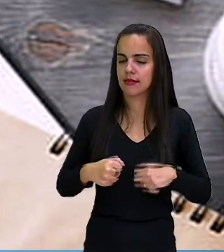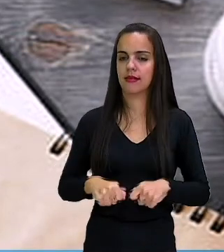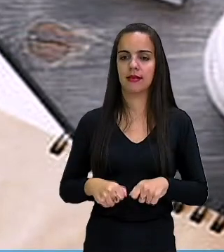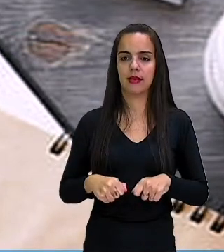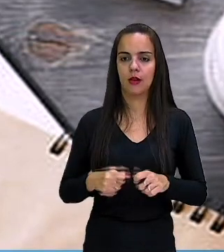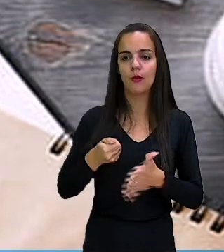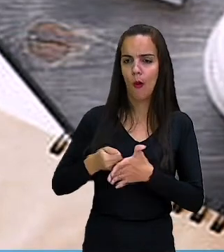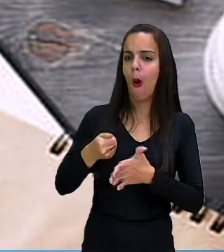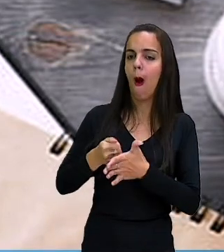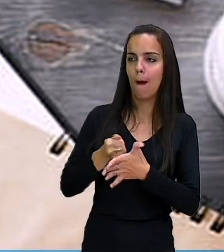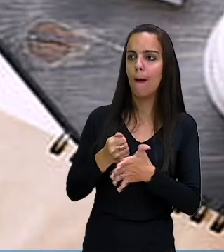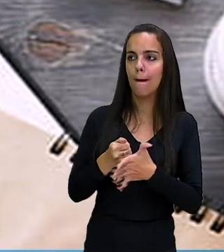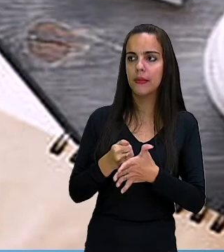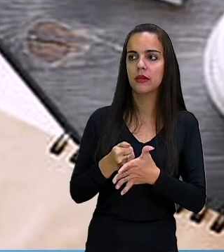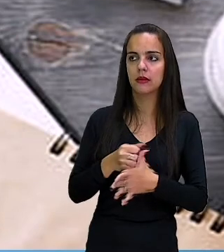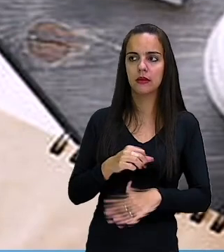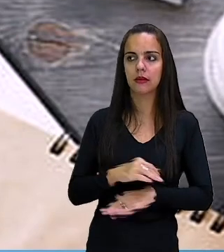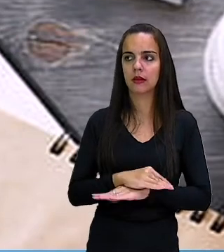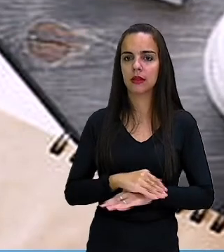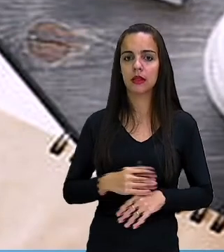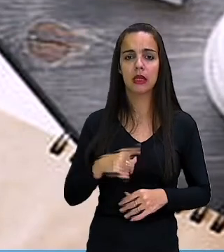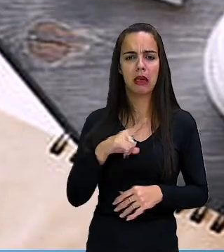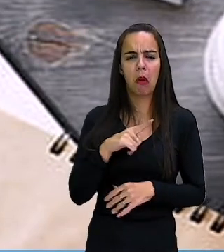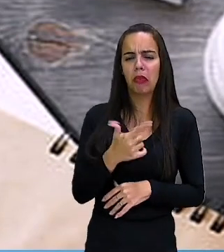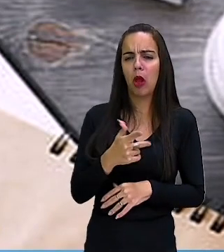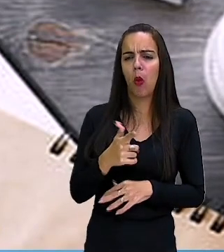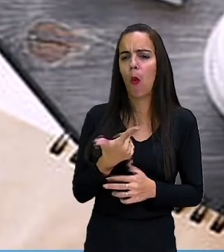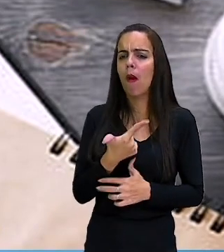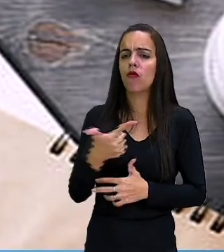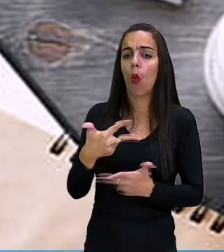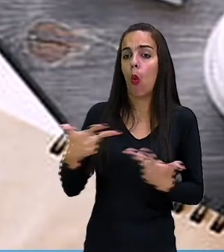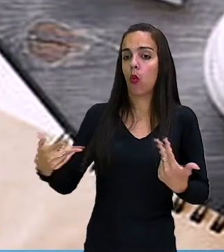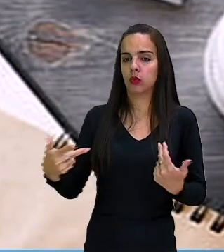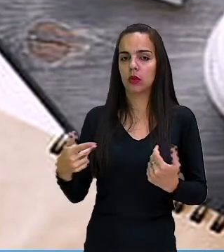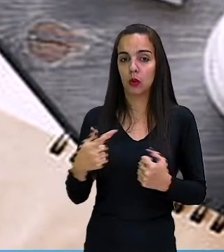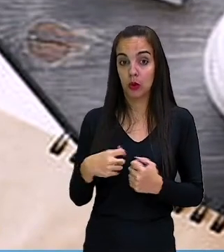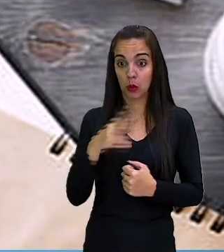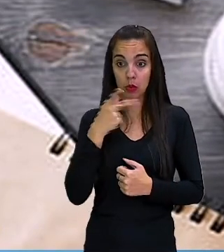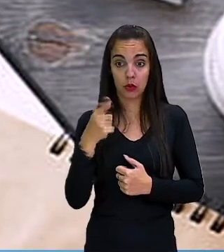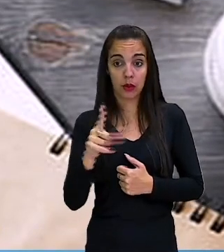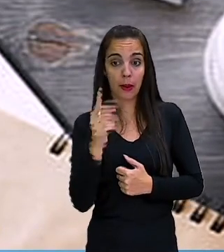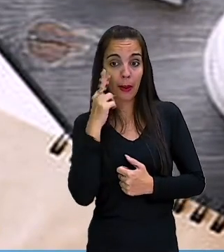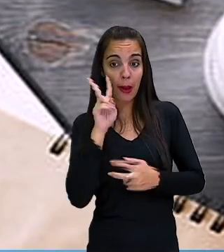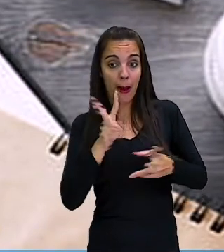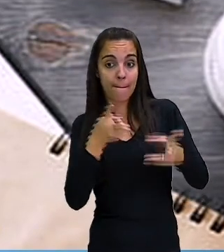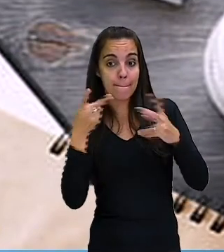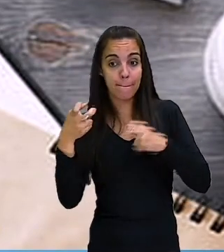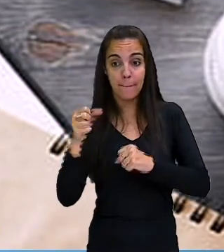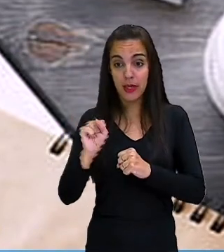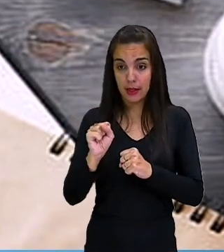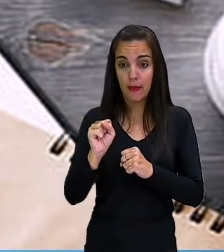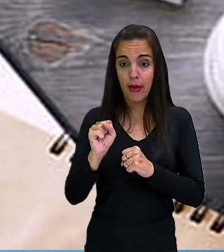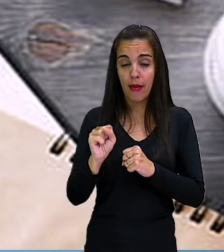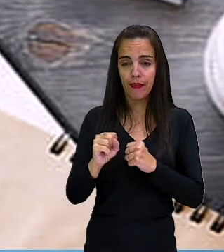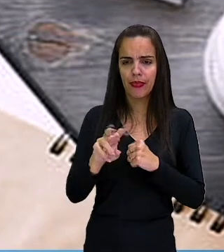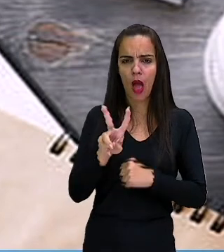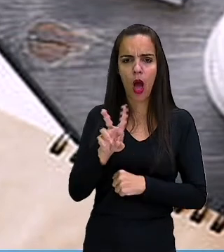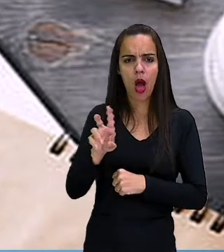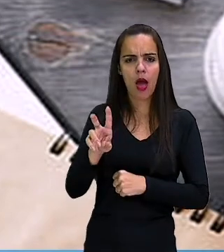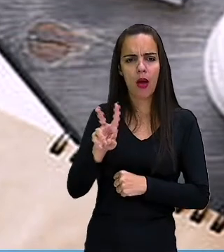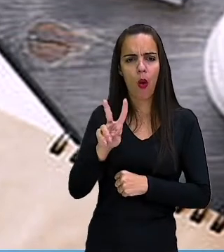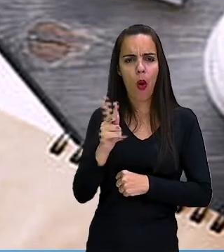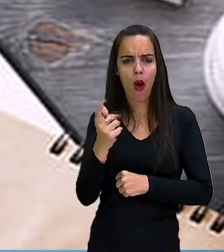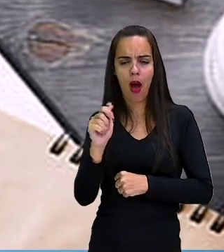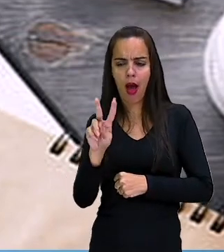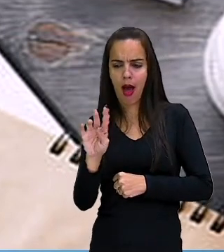Entendeu? Então, o have to, don't forget about. Não se esqueça. Have to é para uma